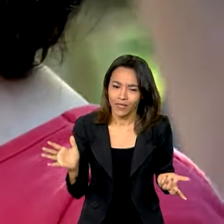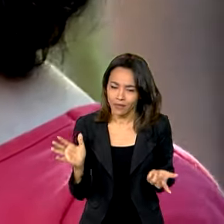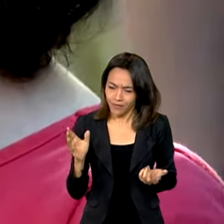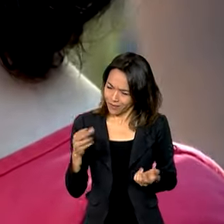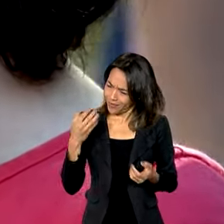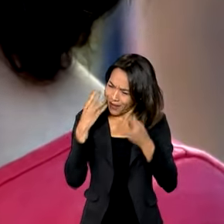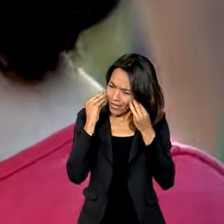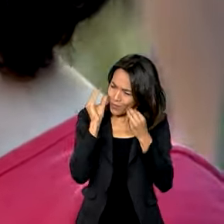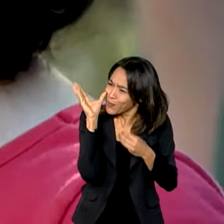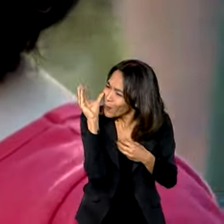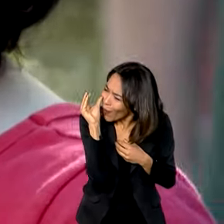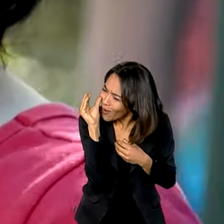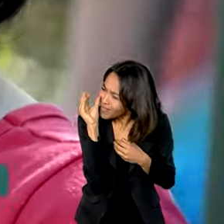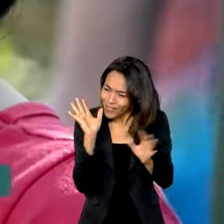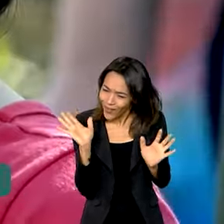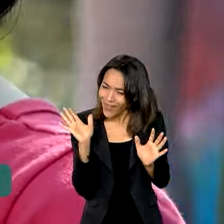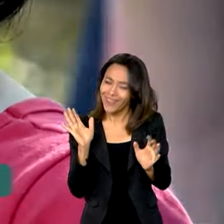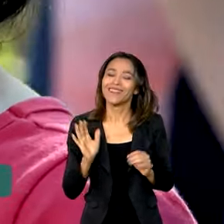curiosa, gente?